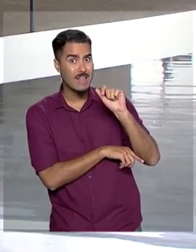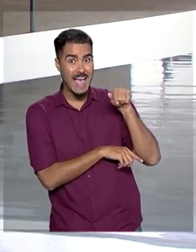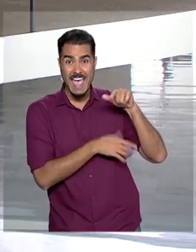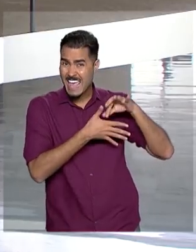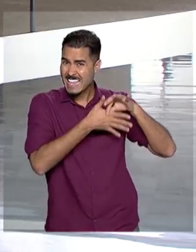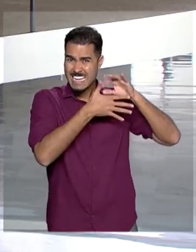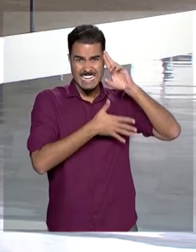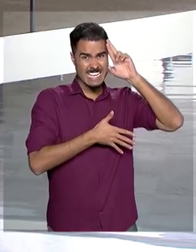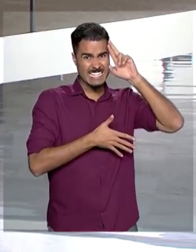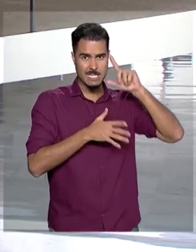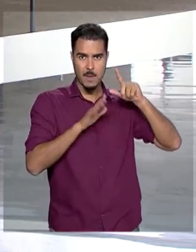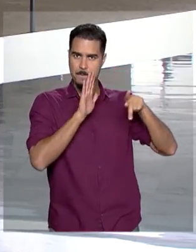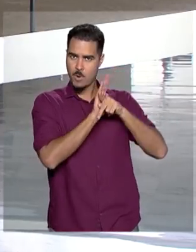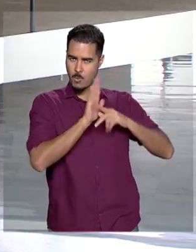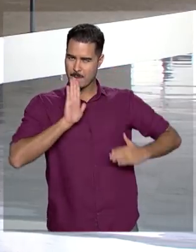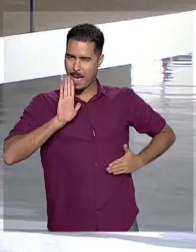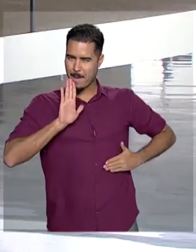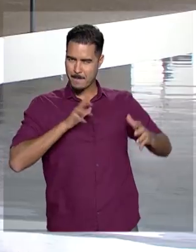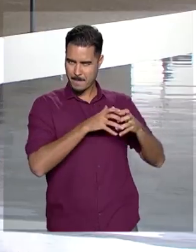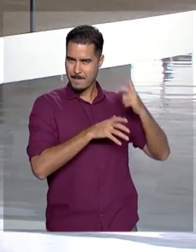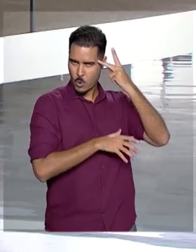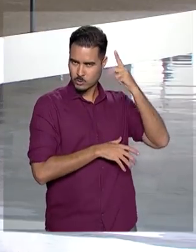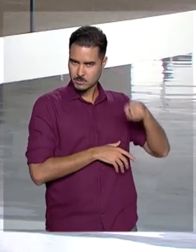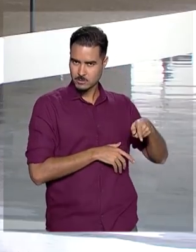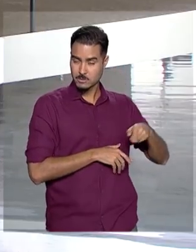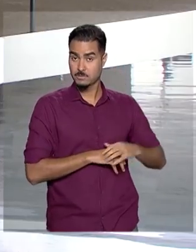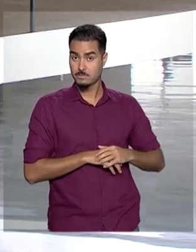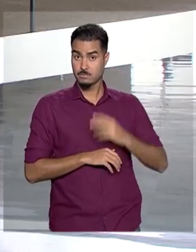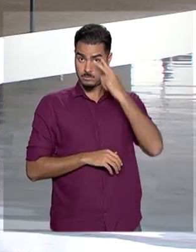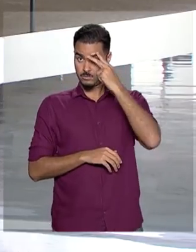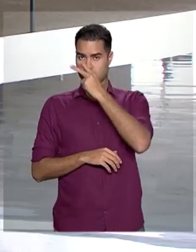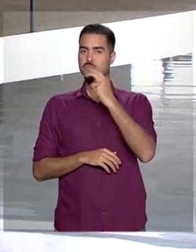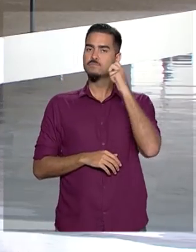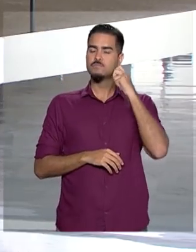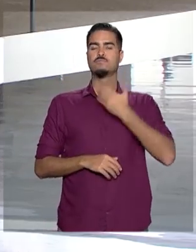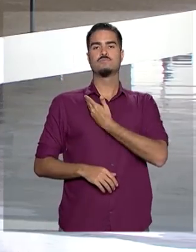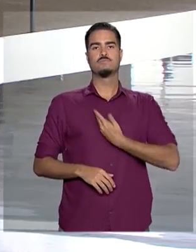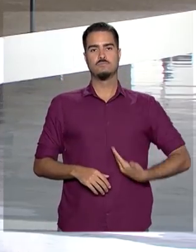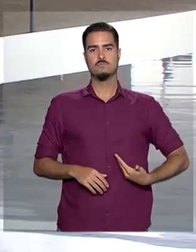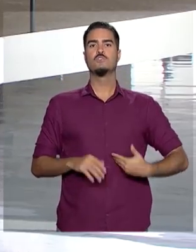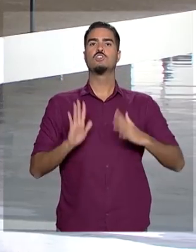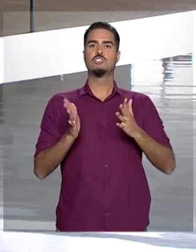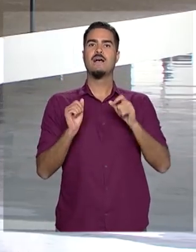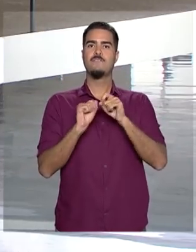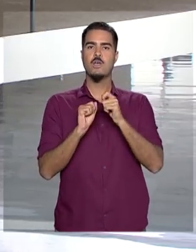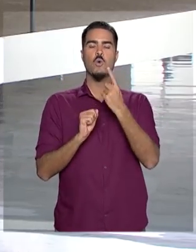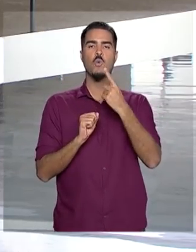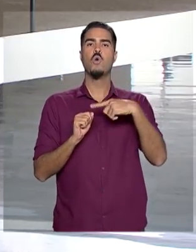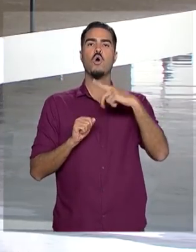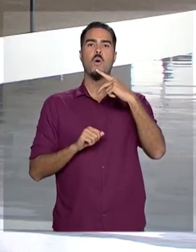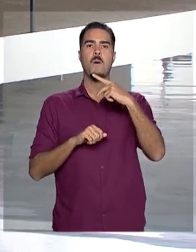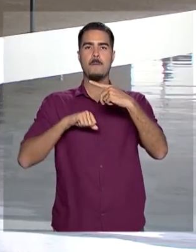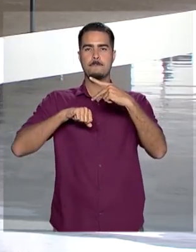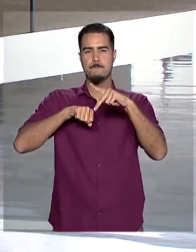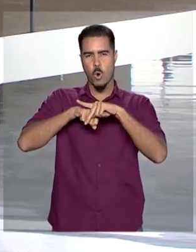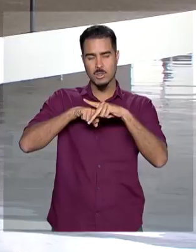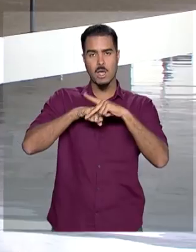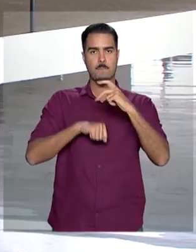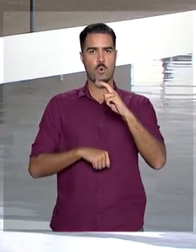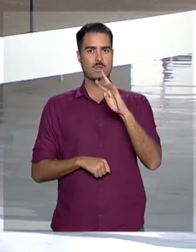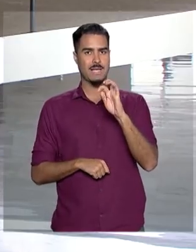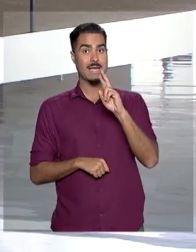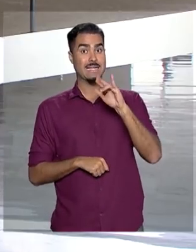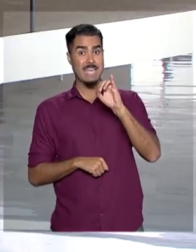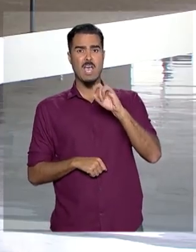facção paulistana. Também há duas semanas, o governo publicou portaria, tornando mais rigorosas as regras